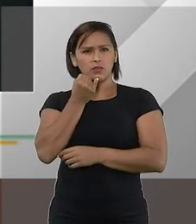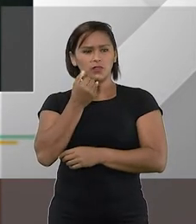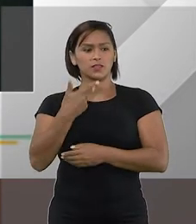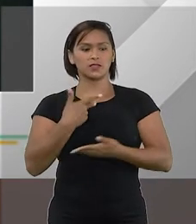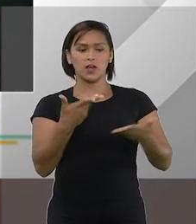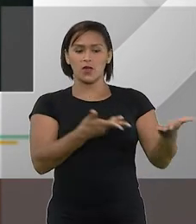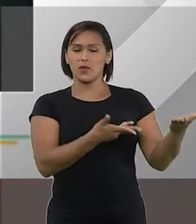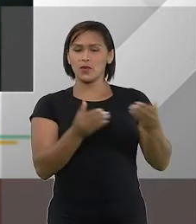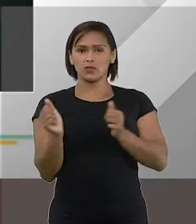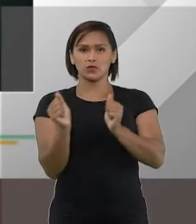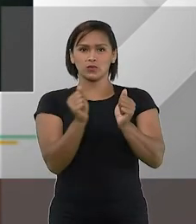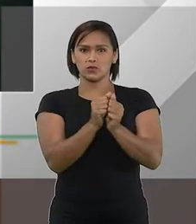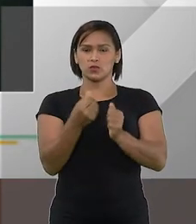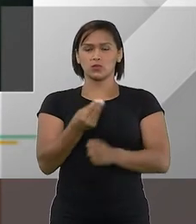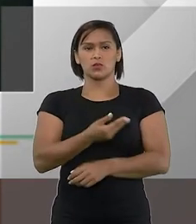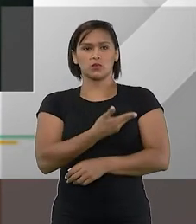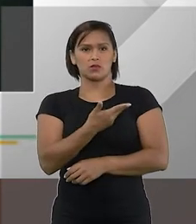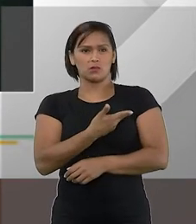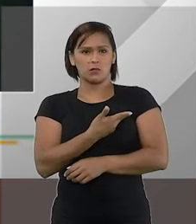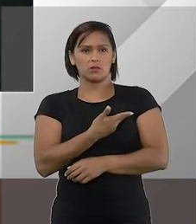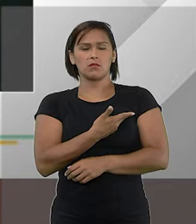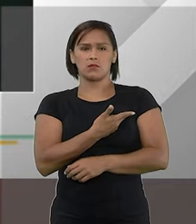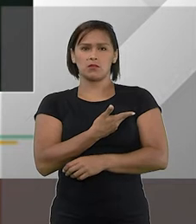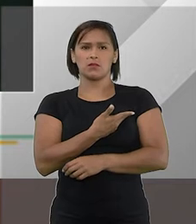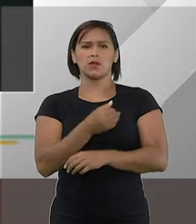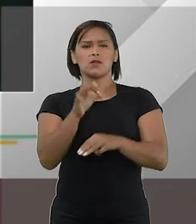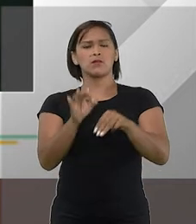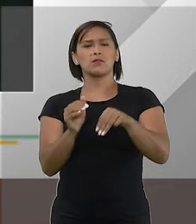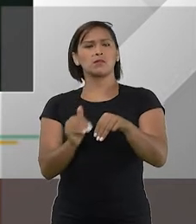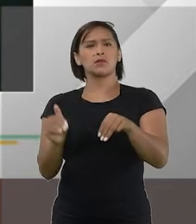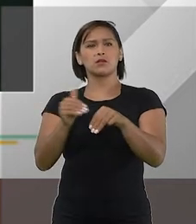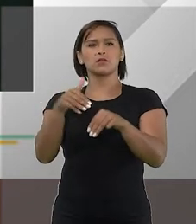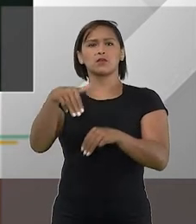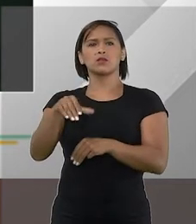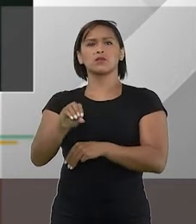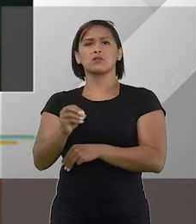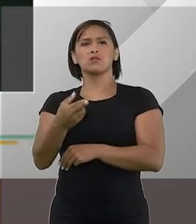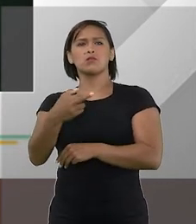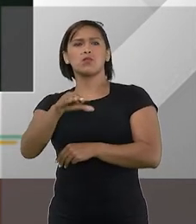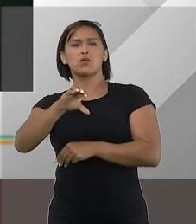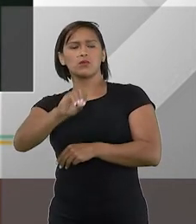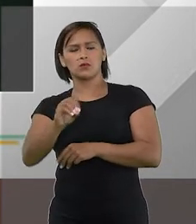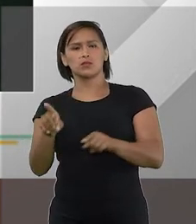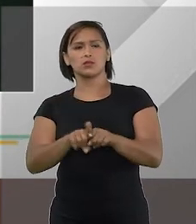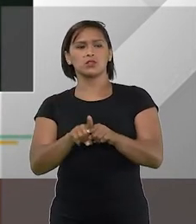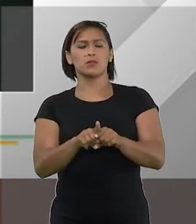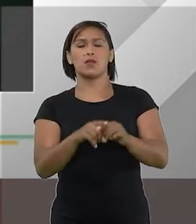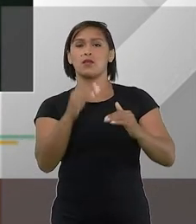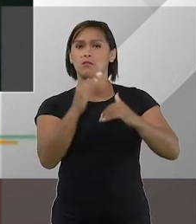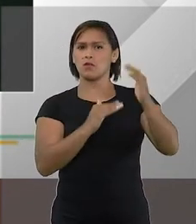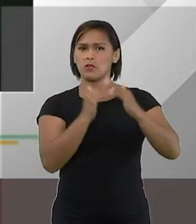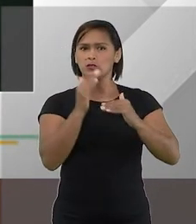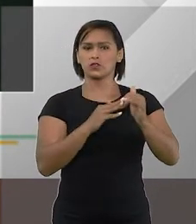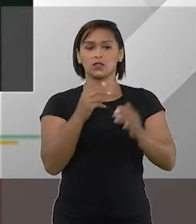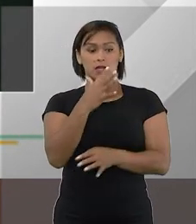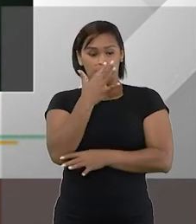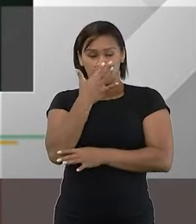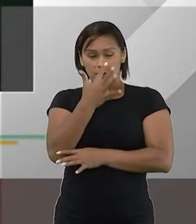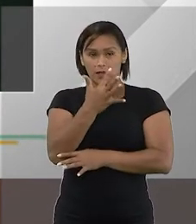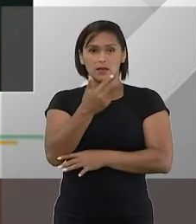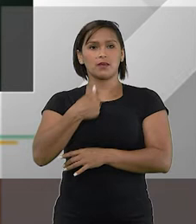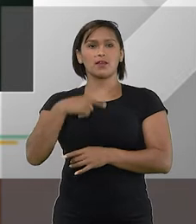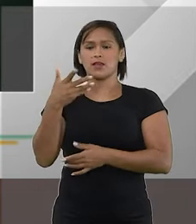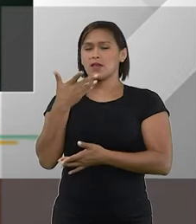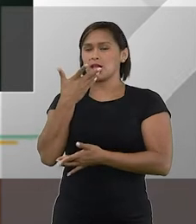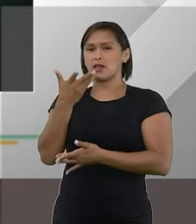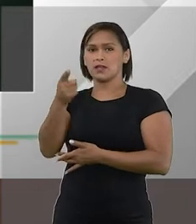de estar aqui ao lado do meu querido amigo e uma das minhas inspirações profissionais, que o ministro